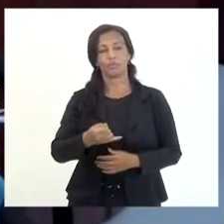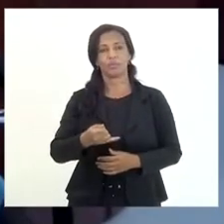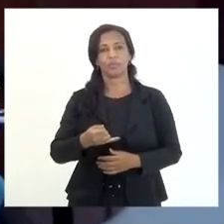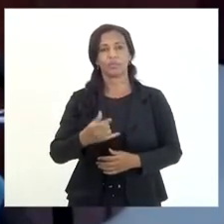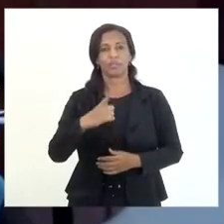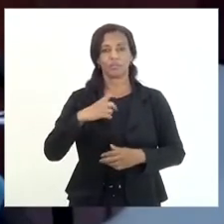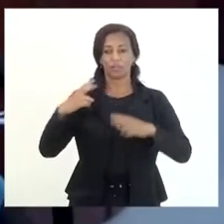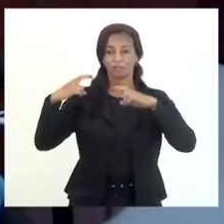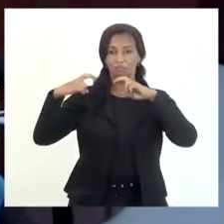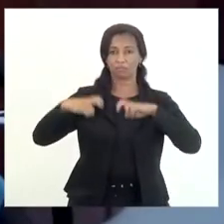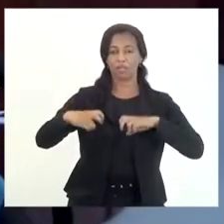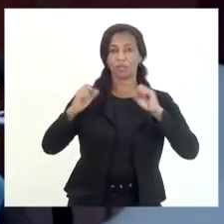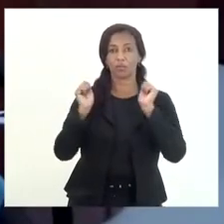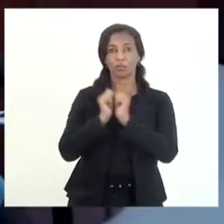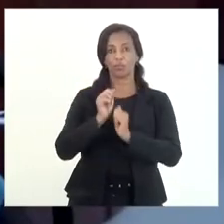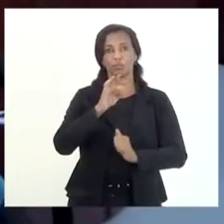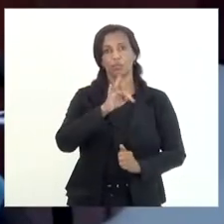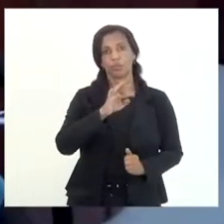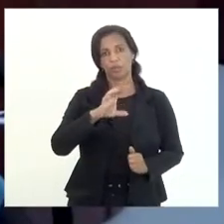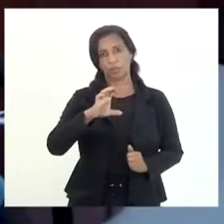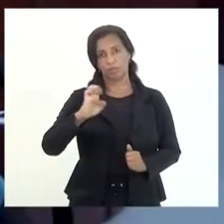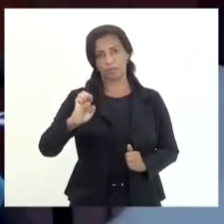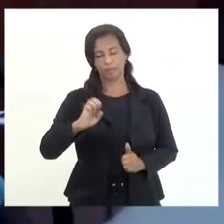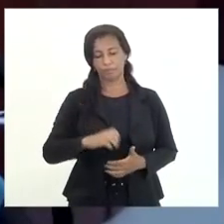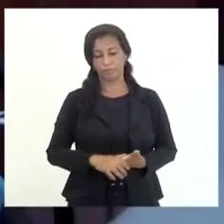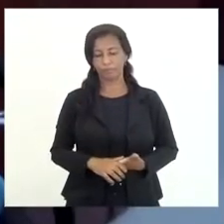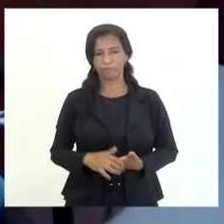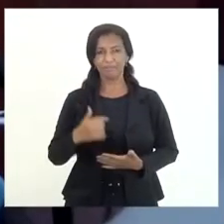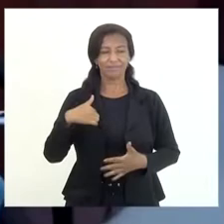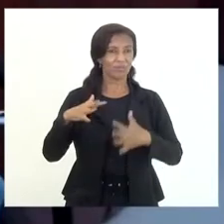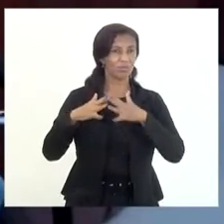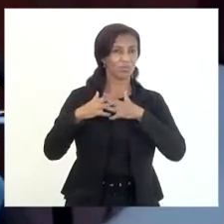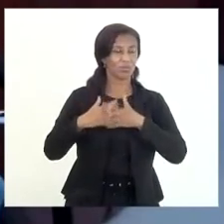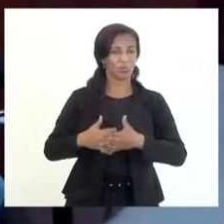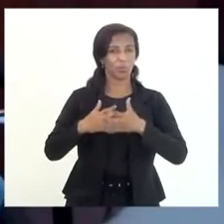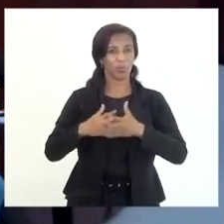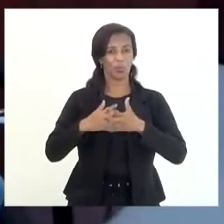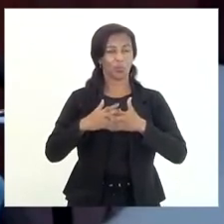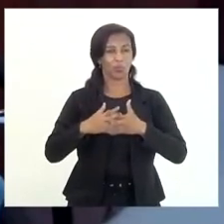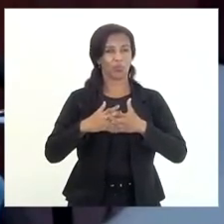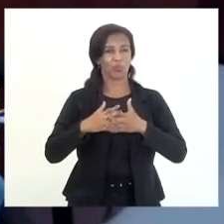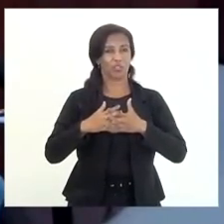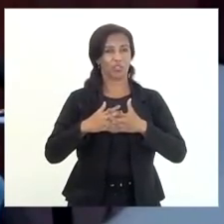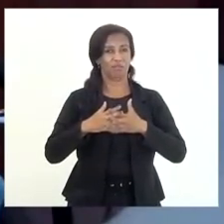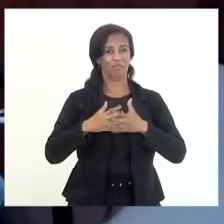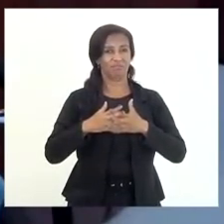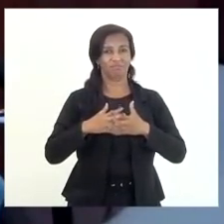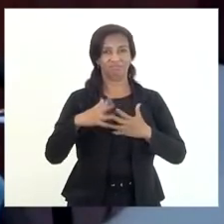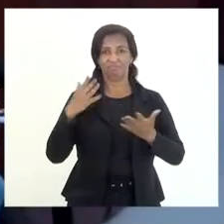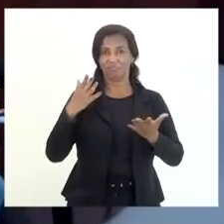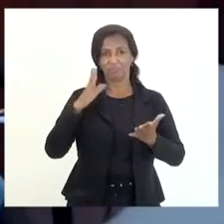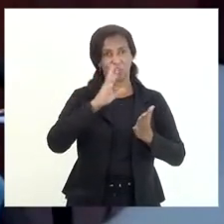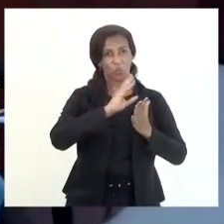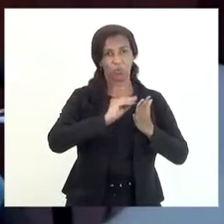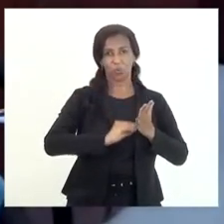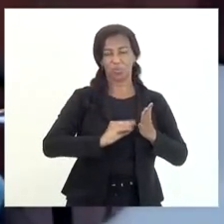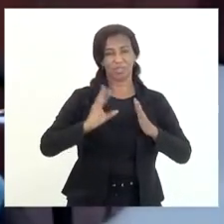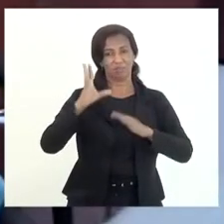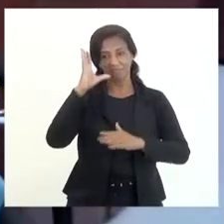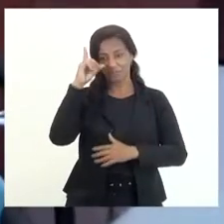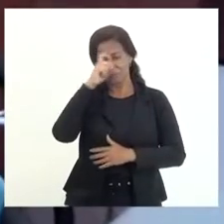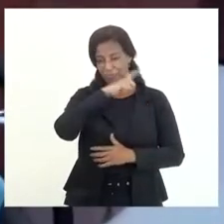estar sentado junto com o TCE eu confundi os conceitos eu não posso negar que eu tive essa dificuldade